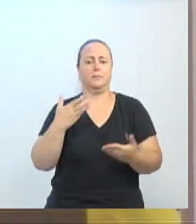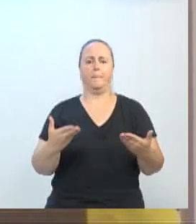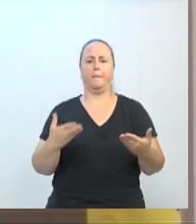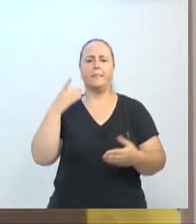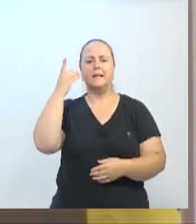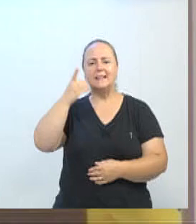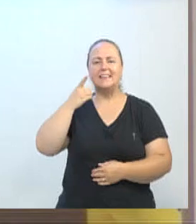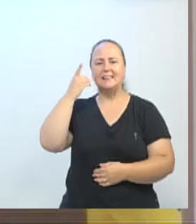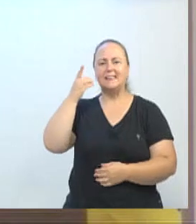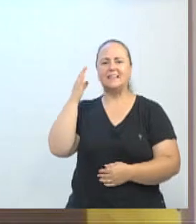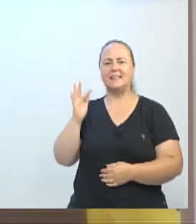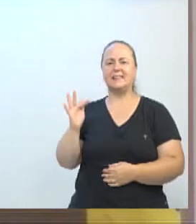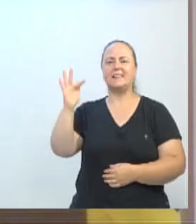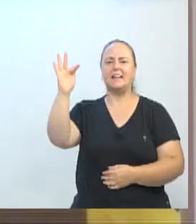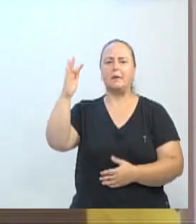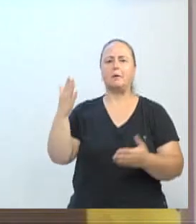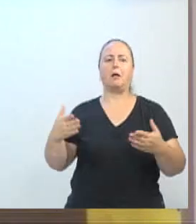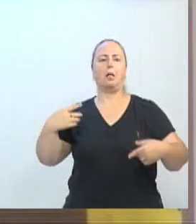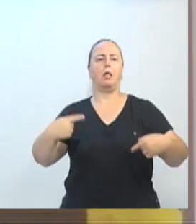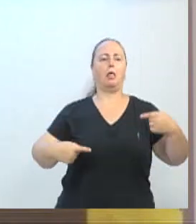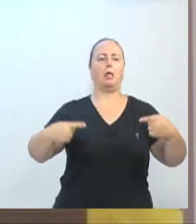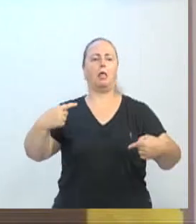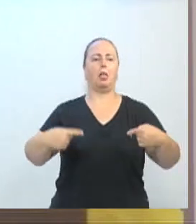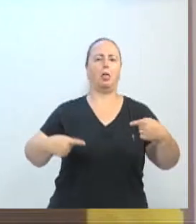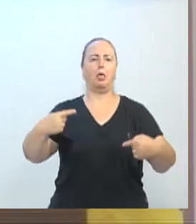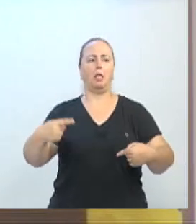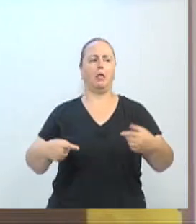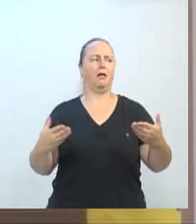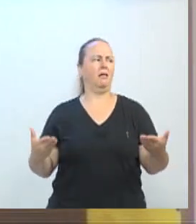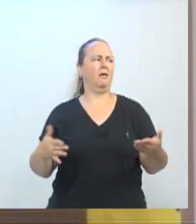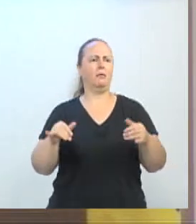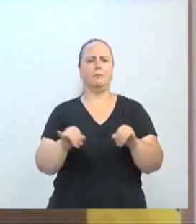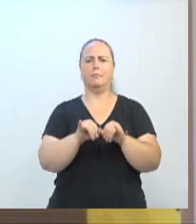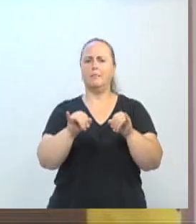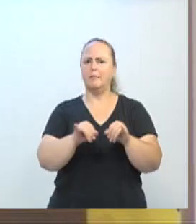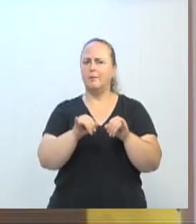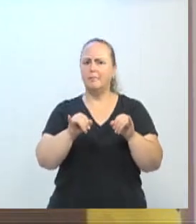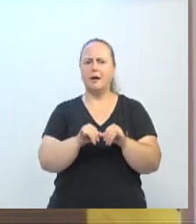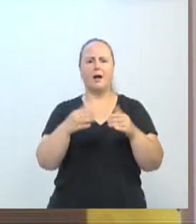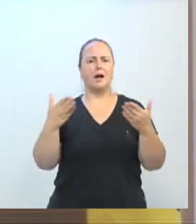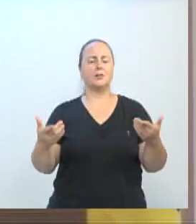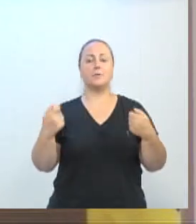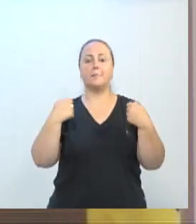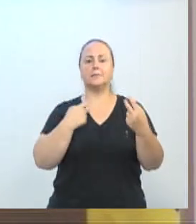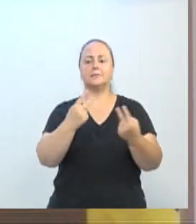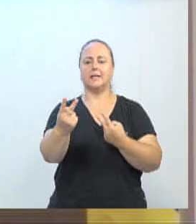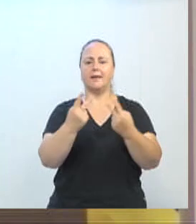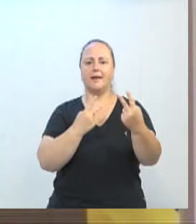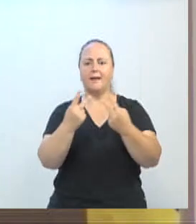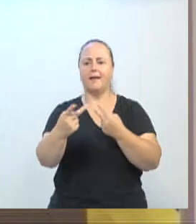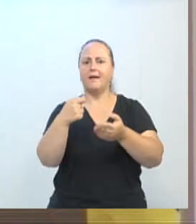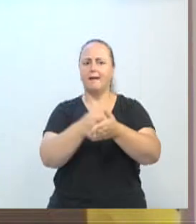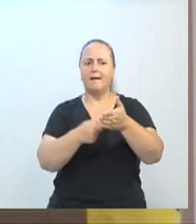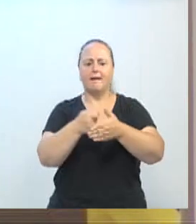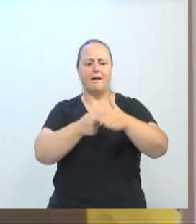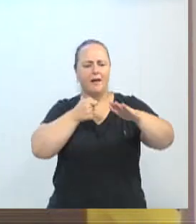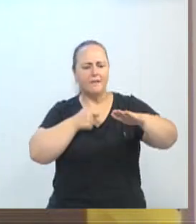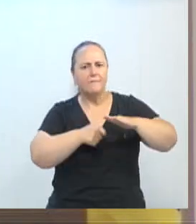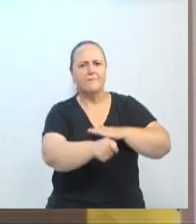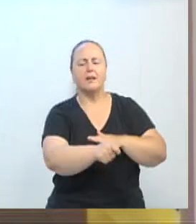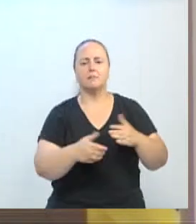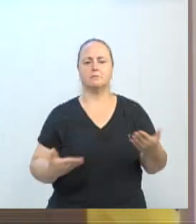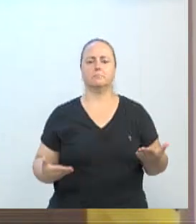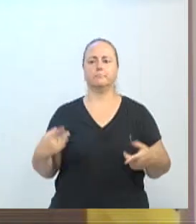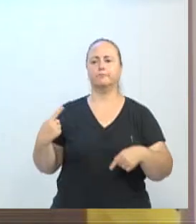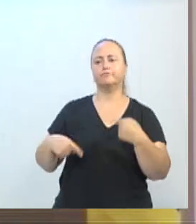deputados federais que ao invés de lutar pela duplicação, pelos investimentos, lutam para